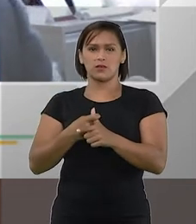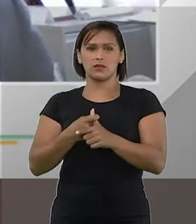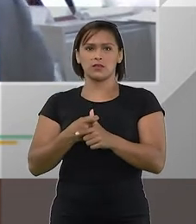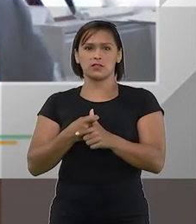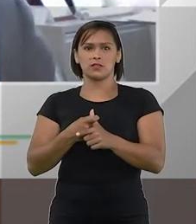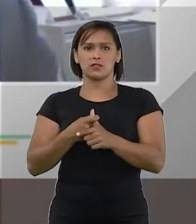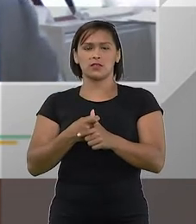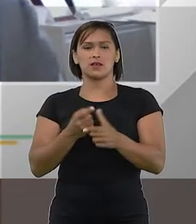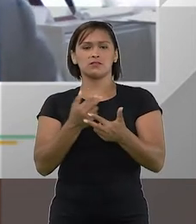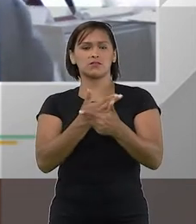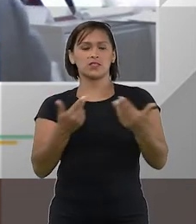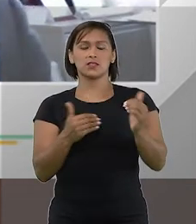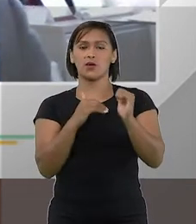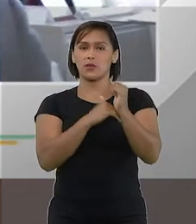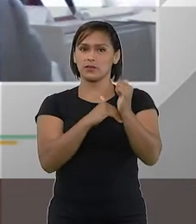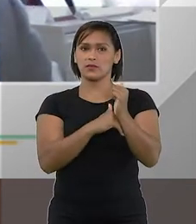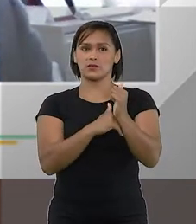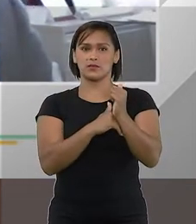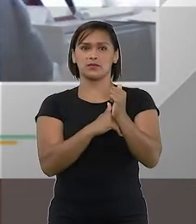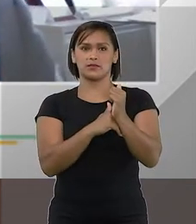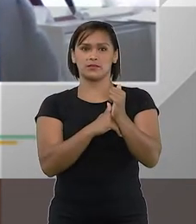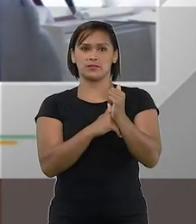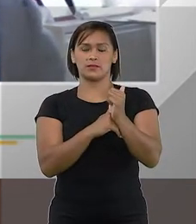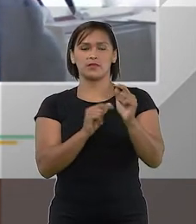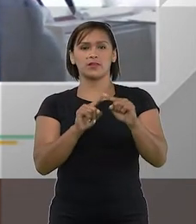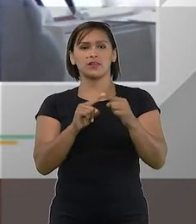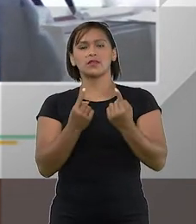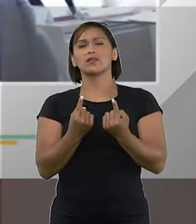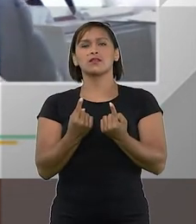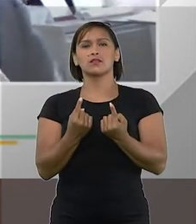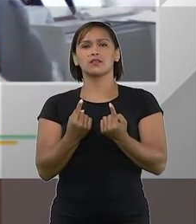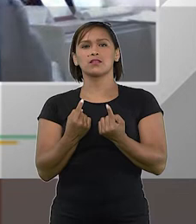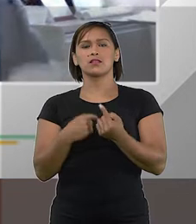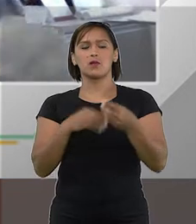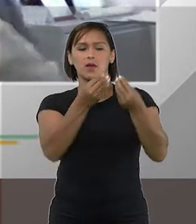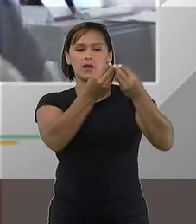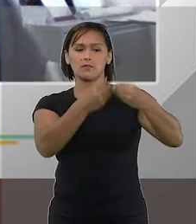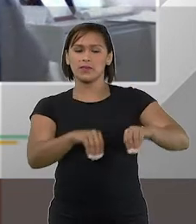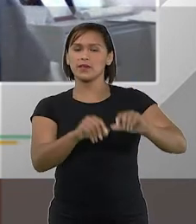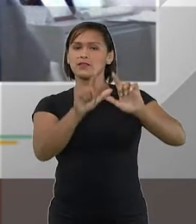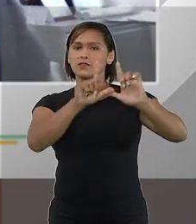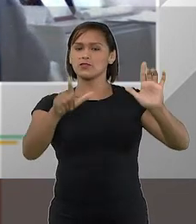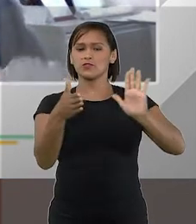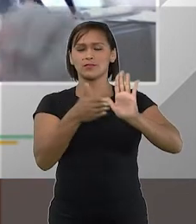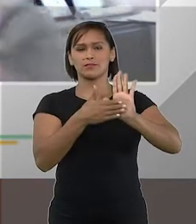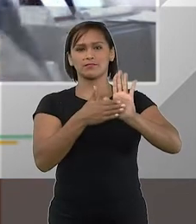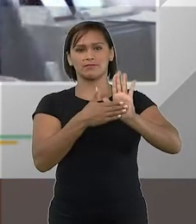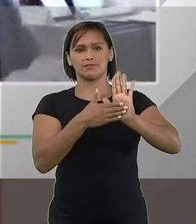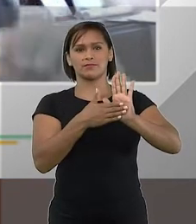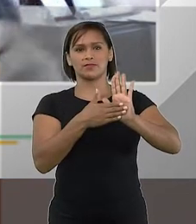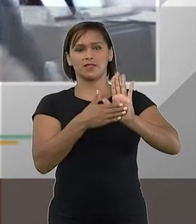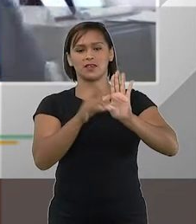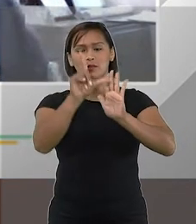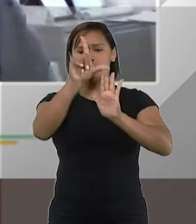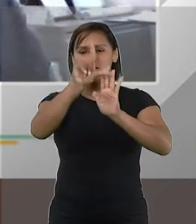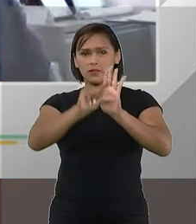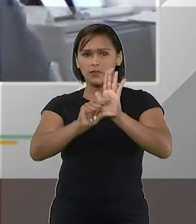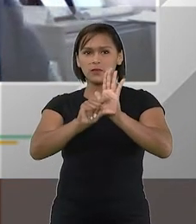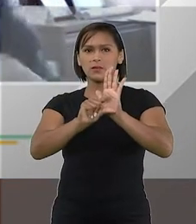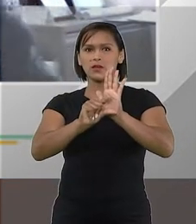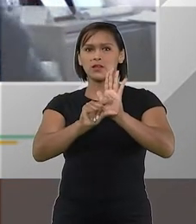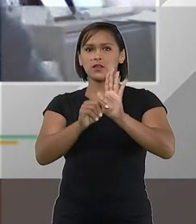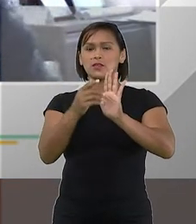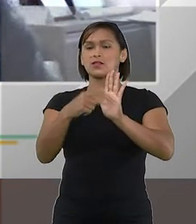credores são sigilosos. portanto, o dano de imagem é muito menor